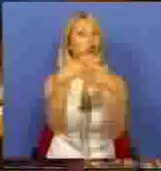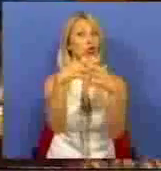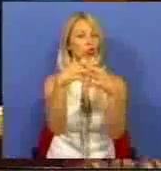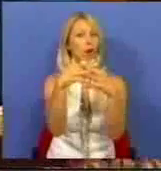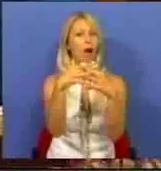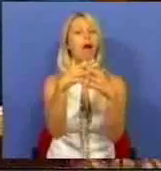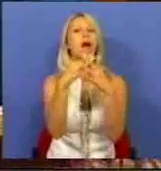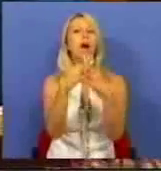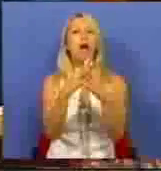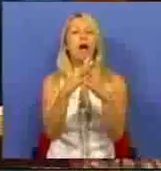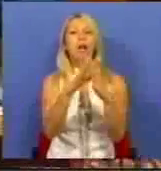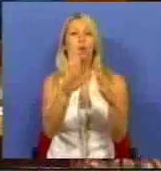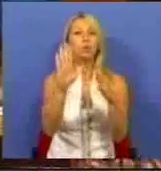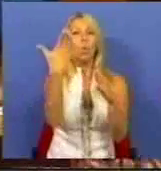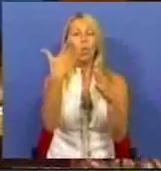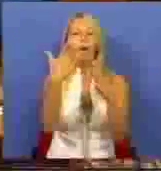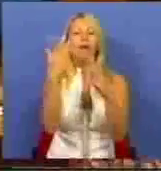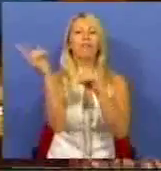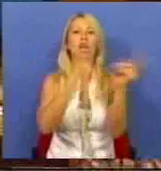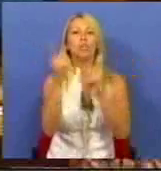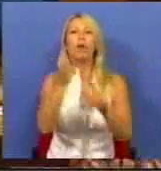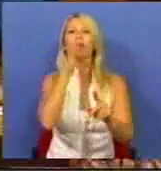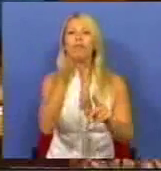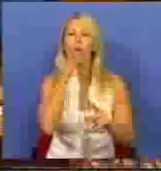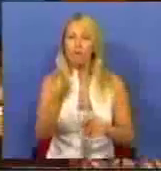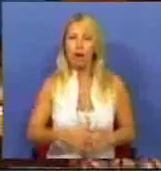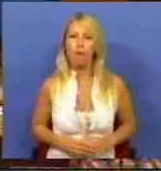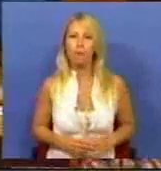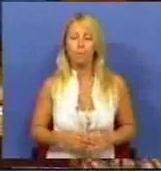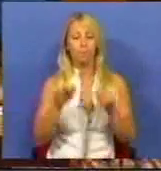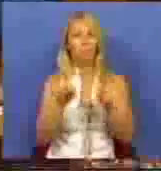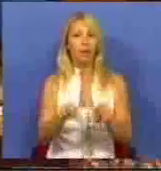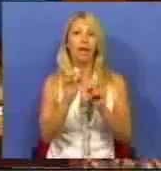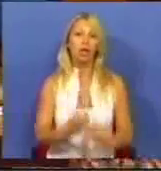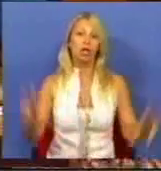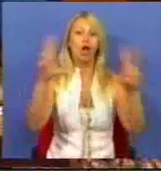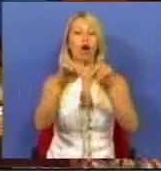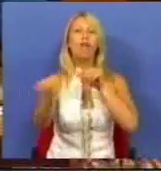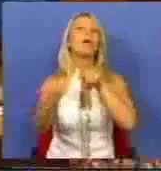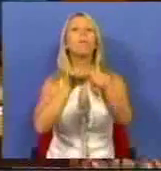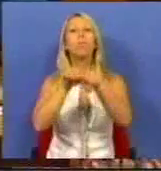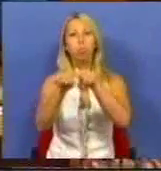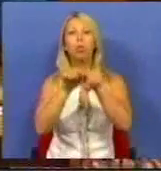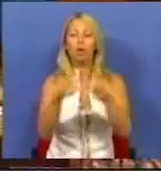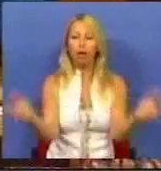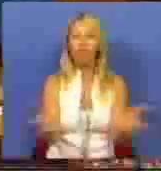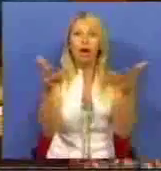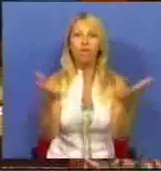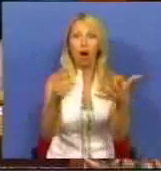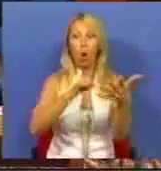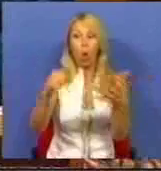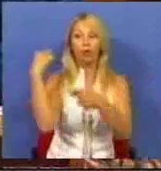prioritária do transporte ferroviário. Esta nova política económica de estímulo contracíclico